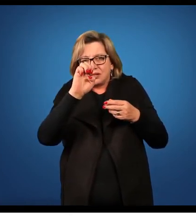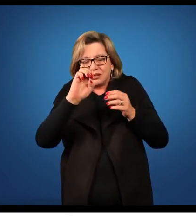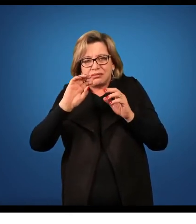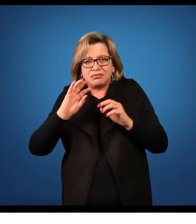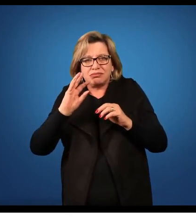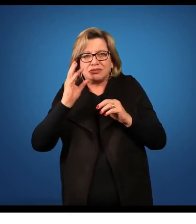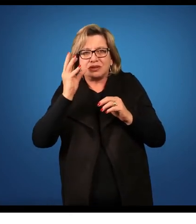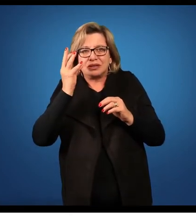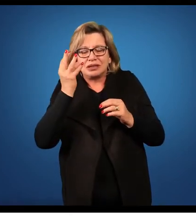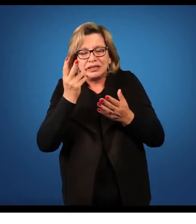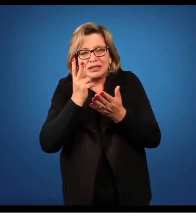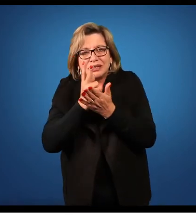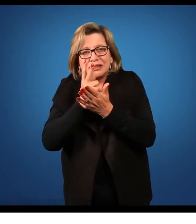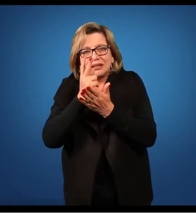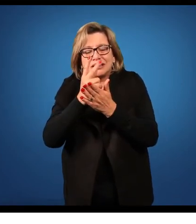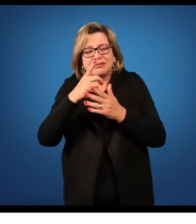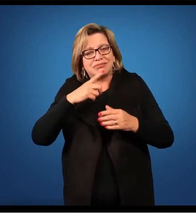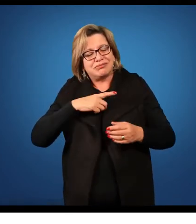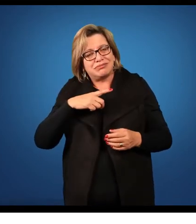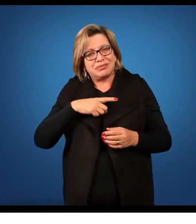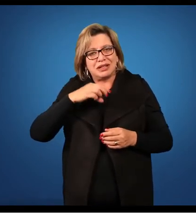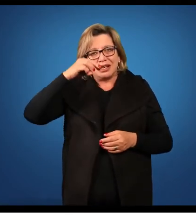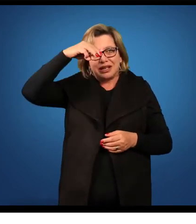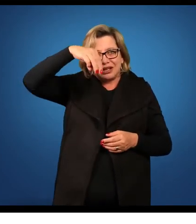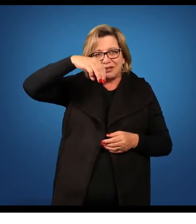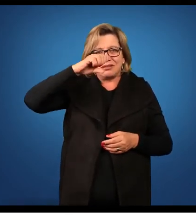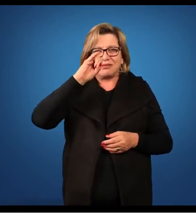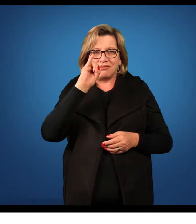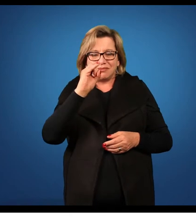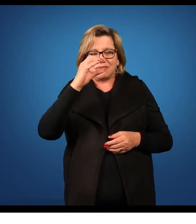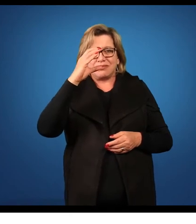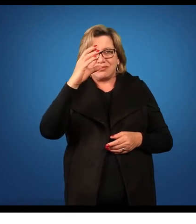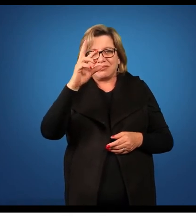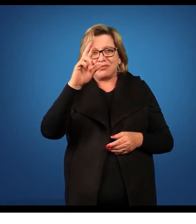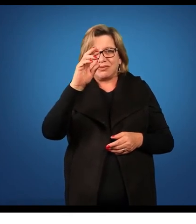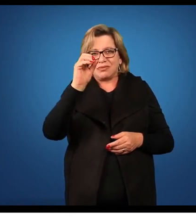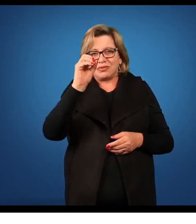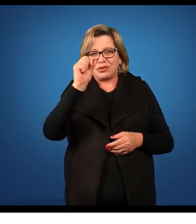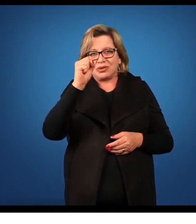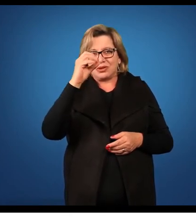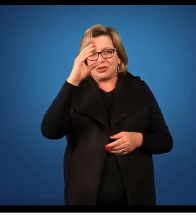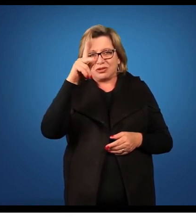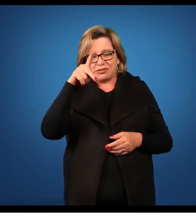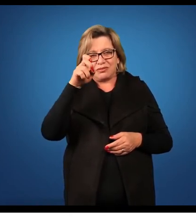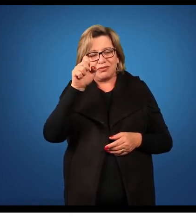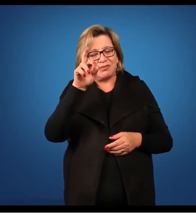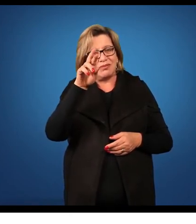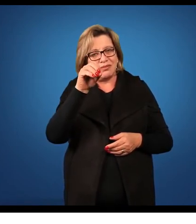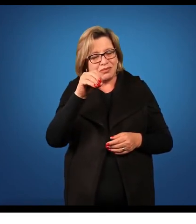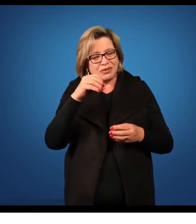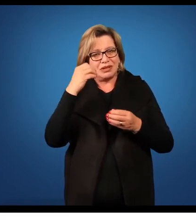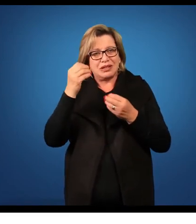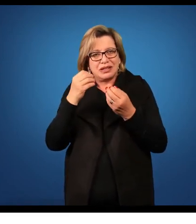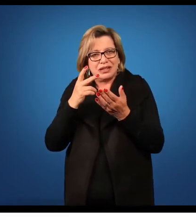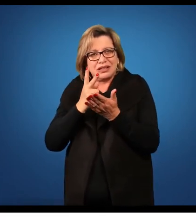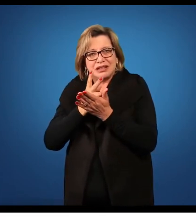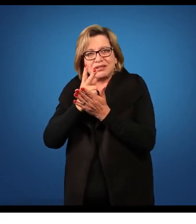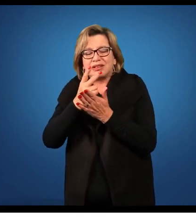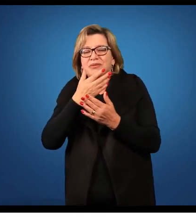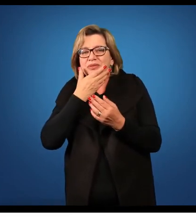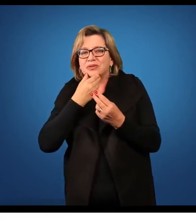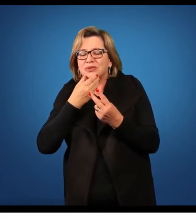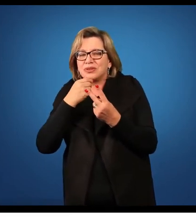cada micrósporo irá germinar formar o gametófito masculino o gametófito masculino nós temos ele em duas formas